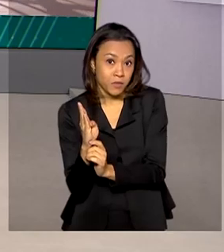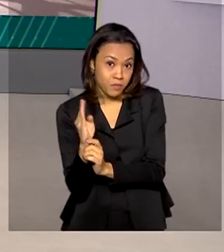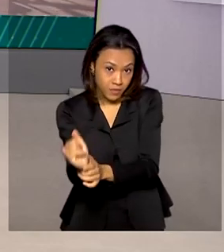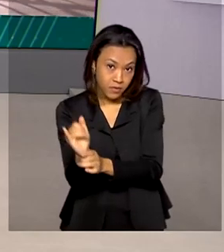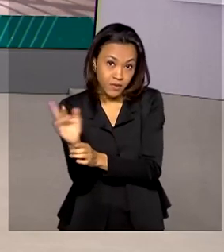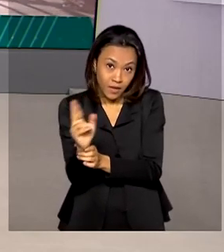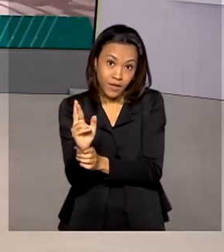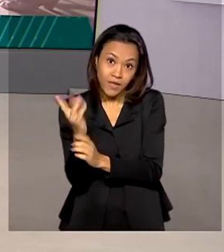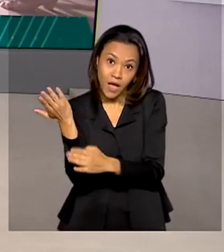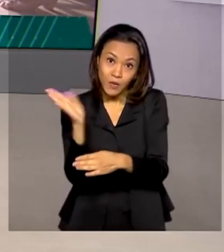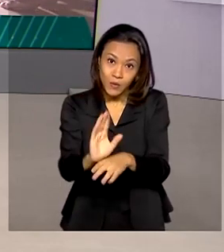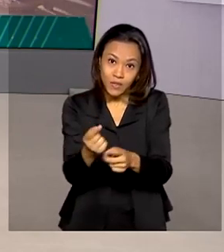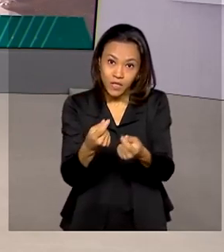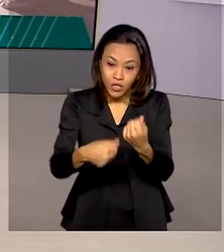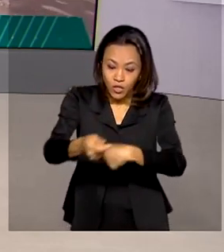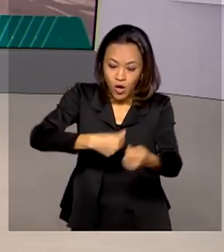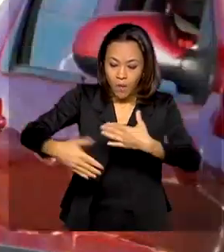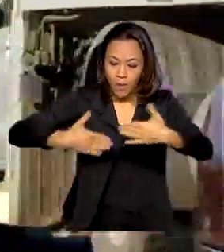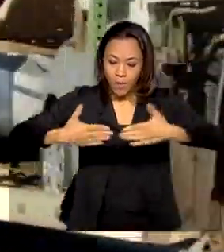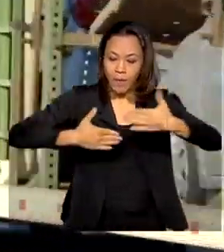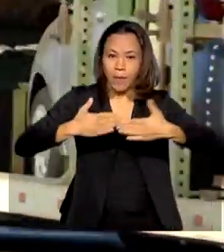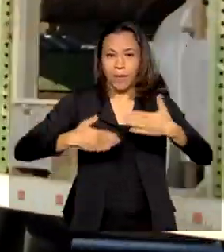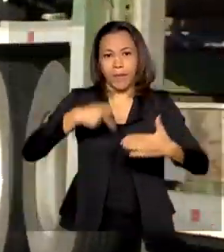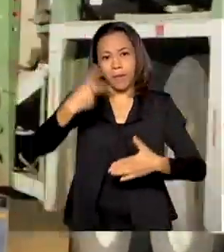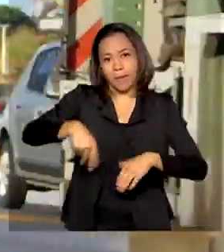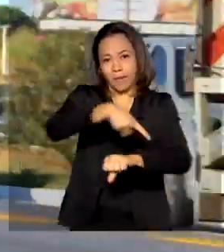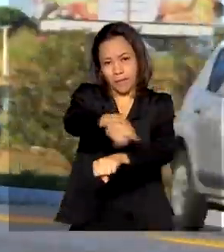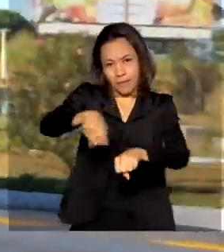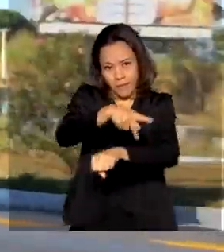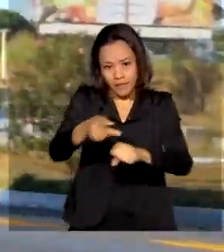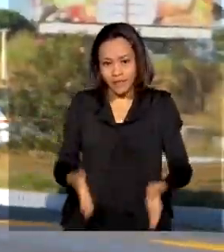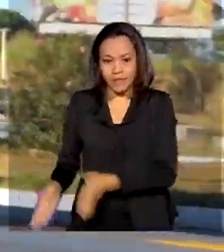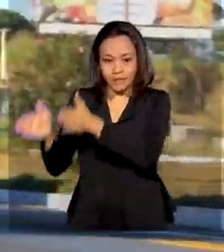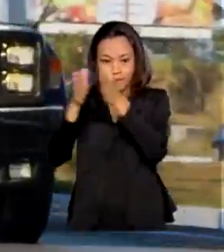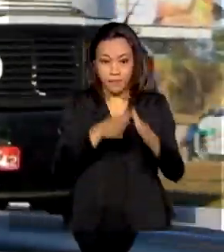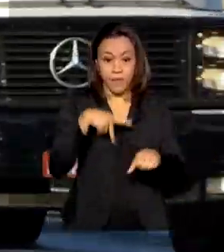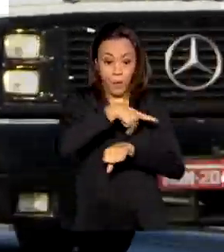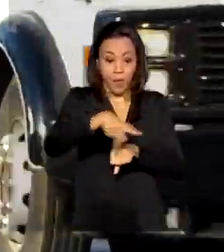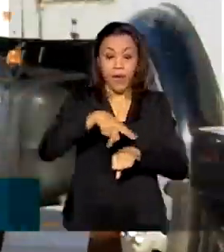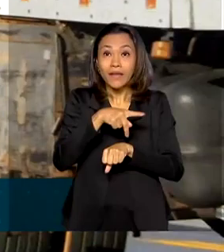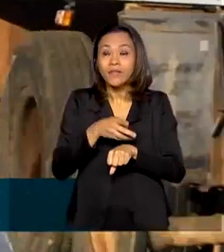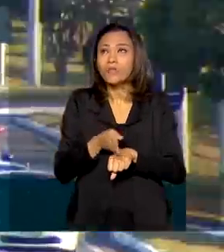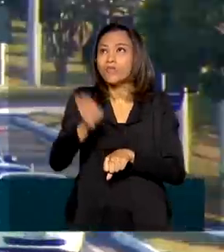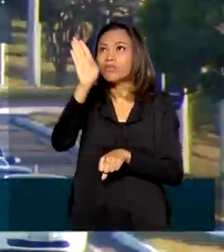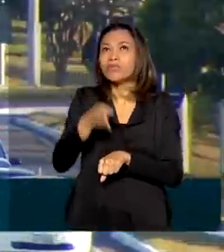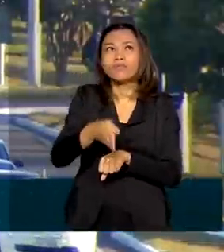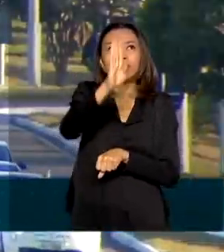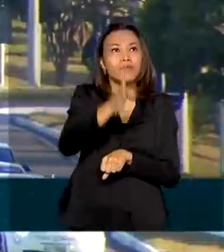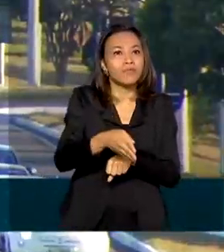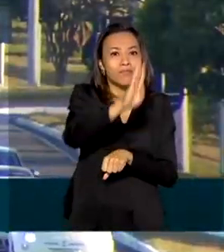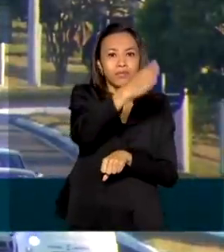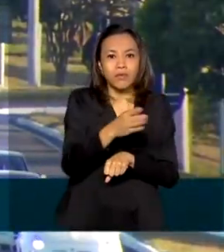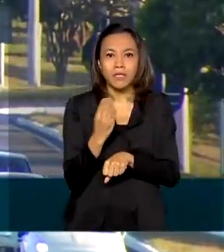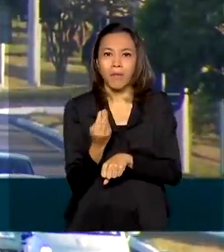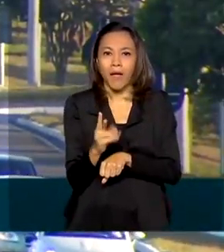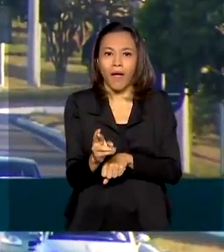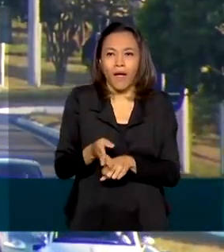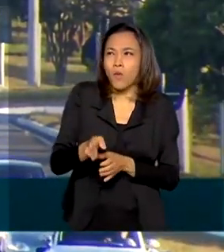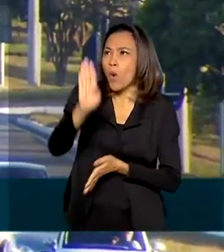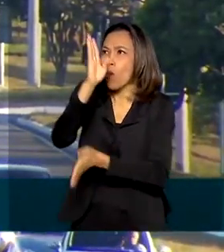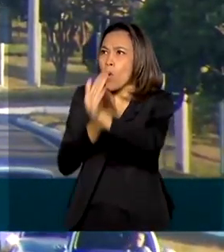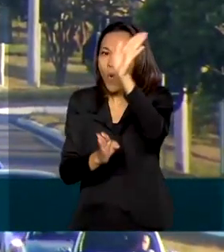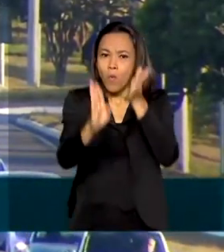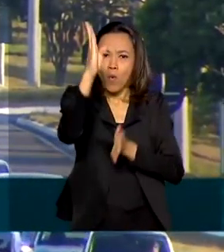dinamizando a economia do país. Um país interligado pelas estradas, onde todos os dias